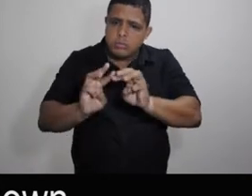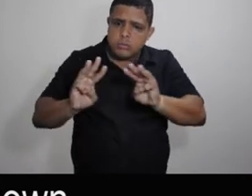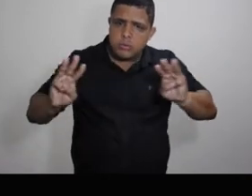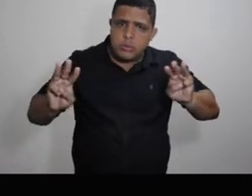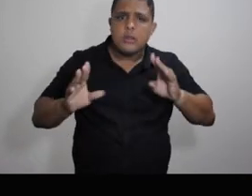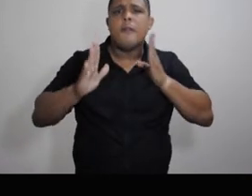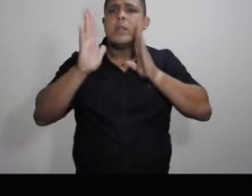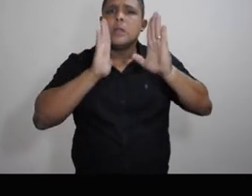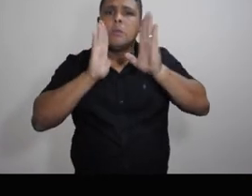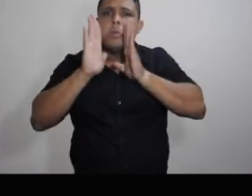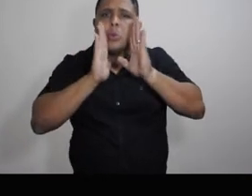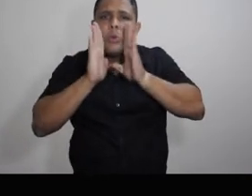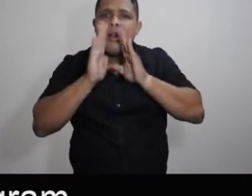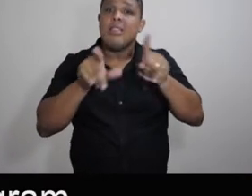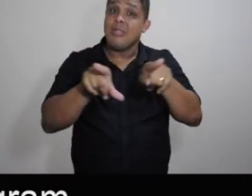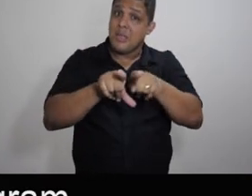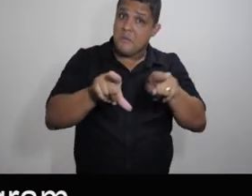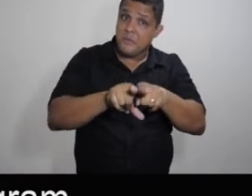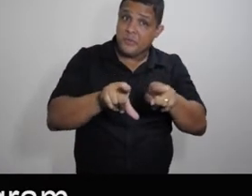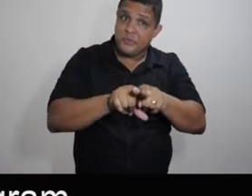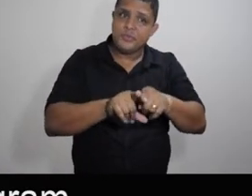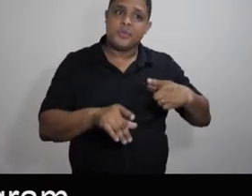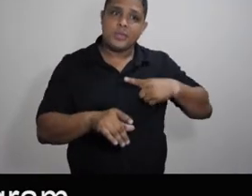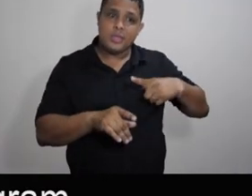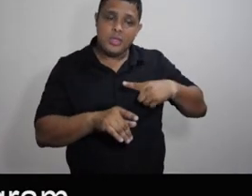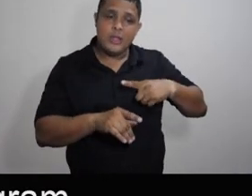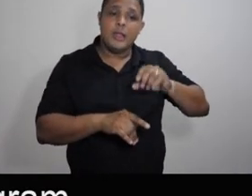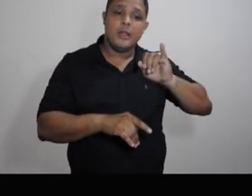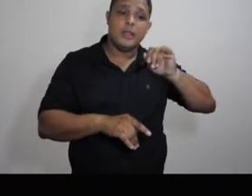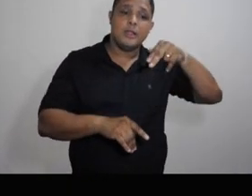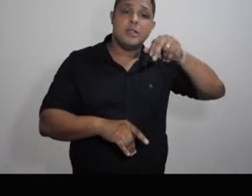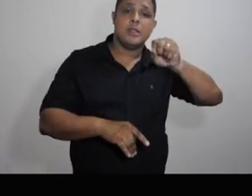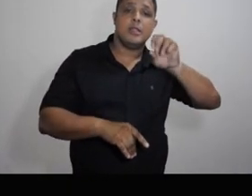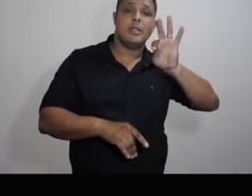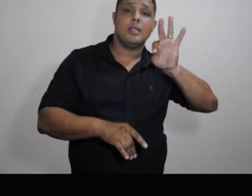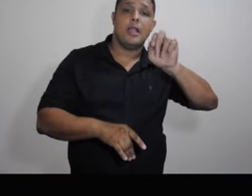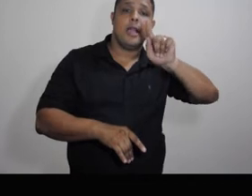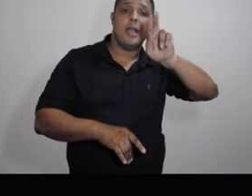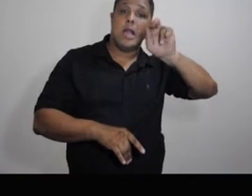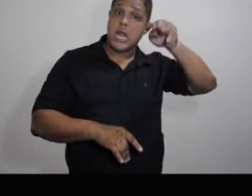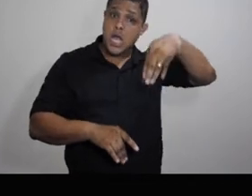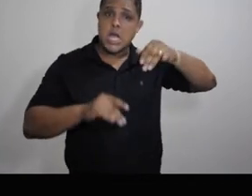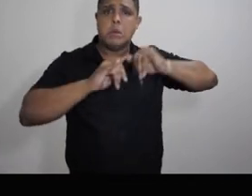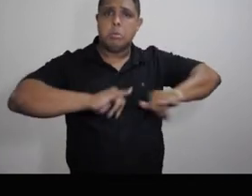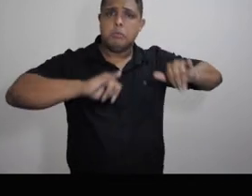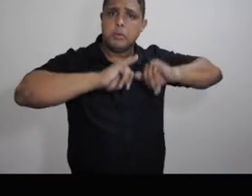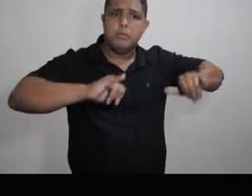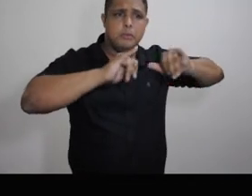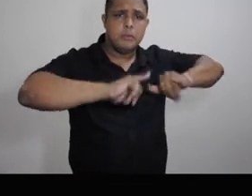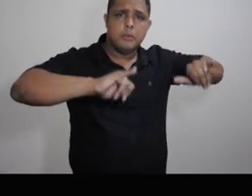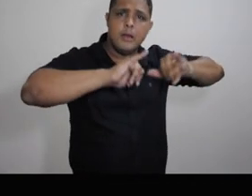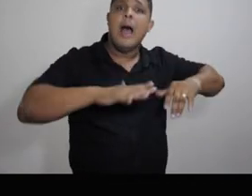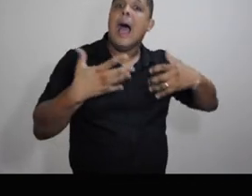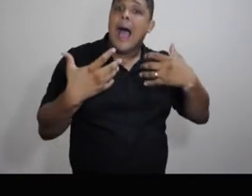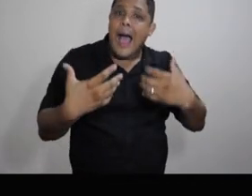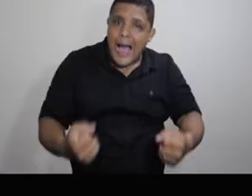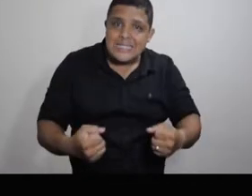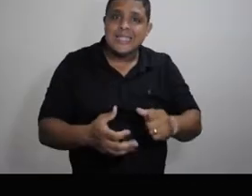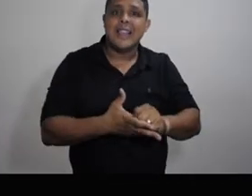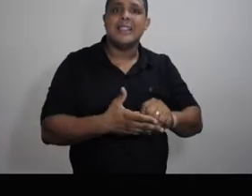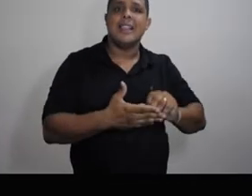da Qualidau, tem ela no Facebook, a gente também tem um canal lá no Instagram, e a tem divulgado isso, e a gente também aceita